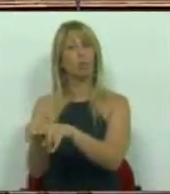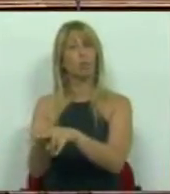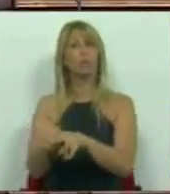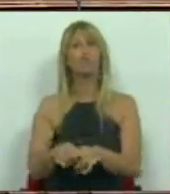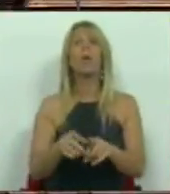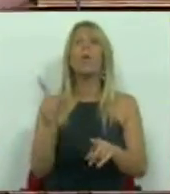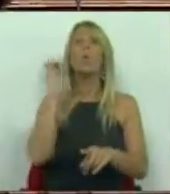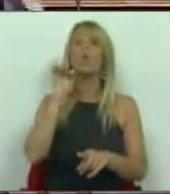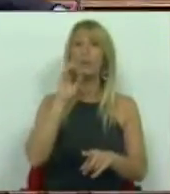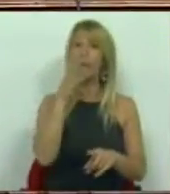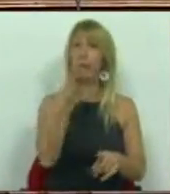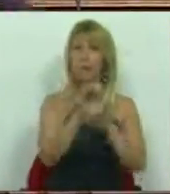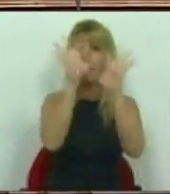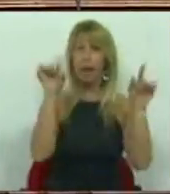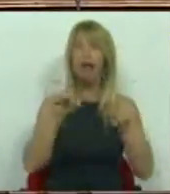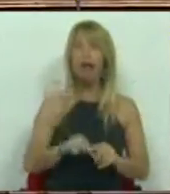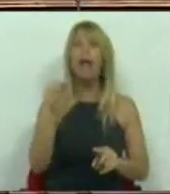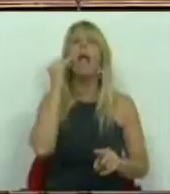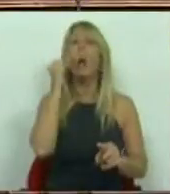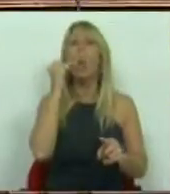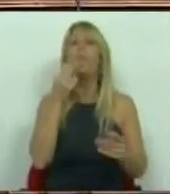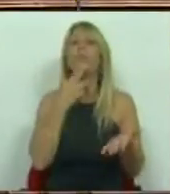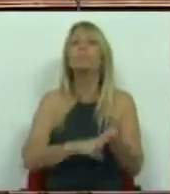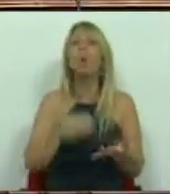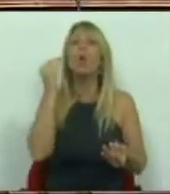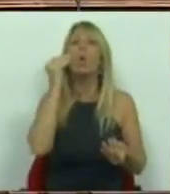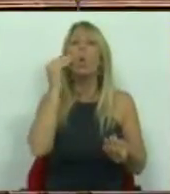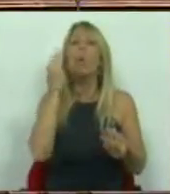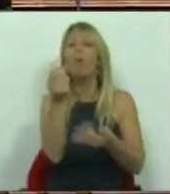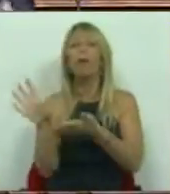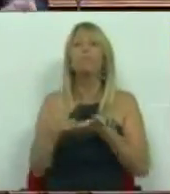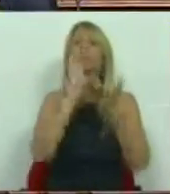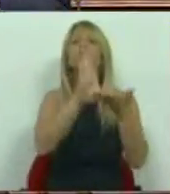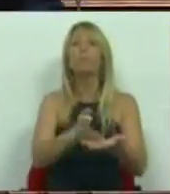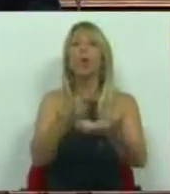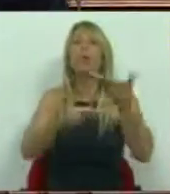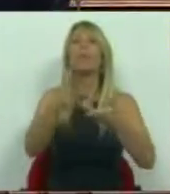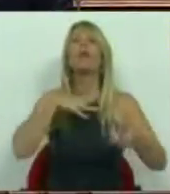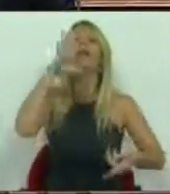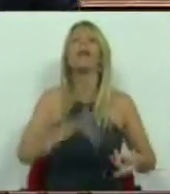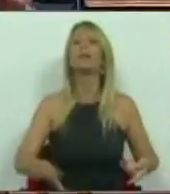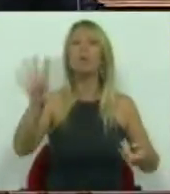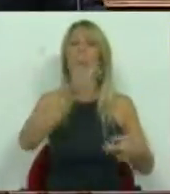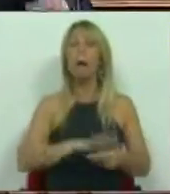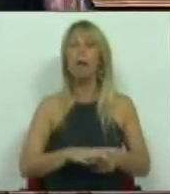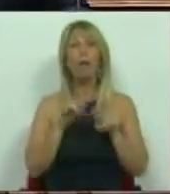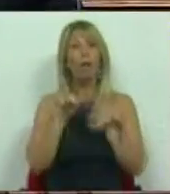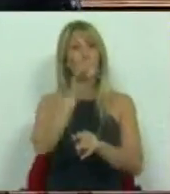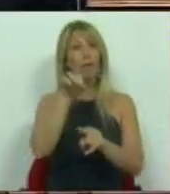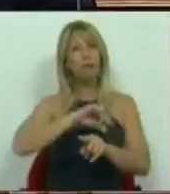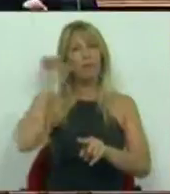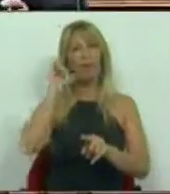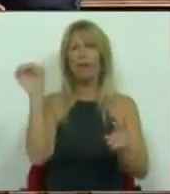aqui é como é que realmente vai ser financiada a contrapartida nacional. E essa questão não está, de facto,